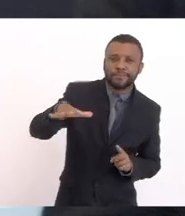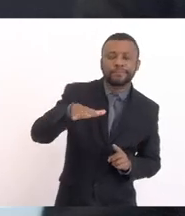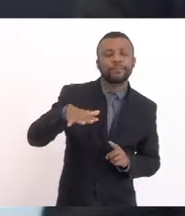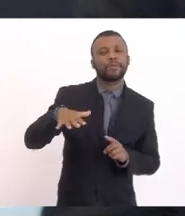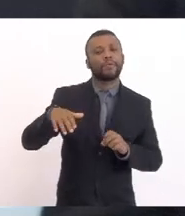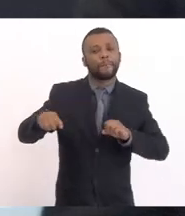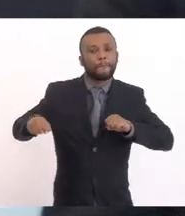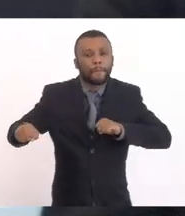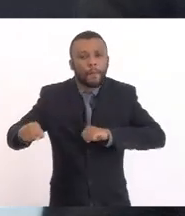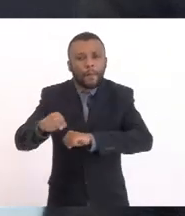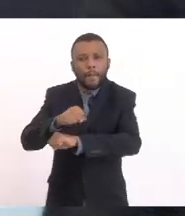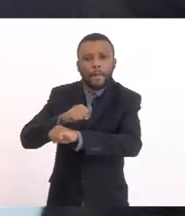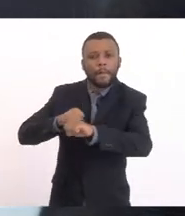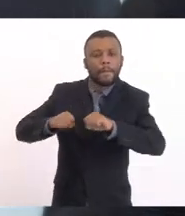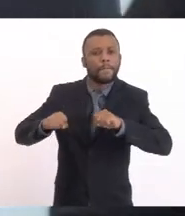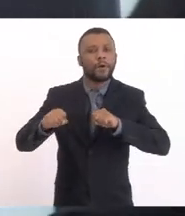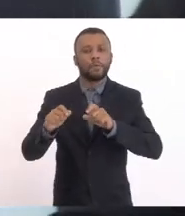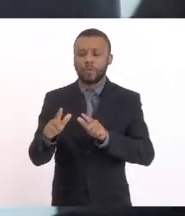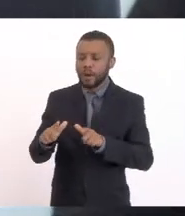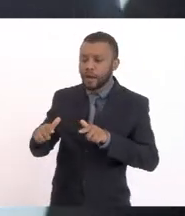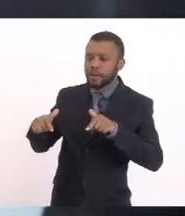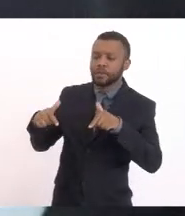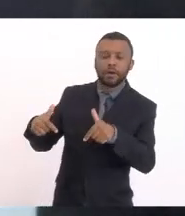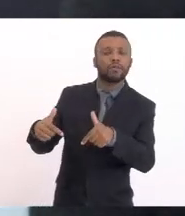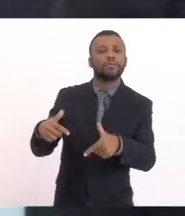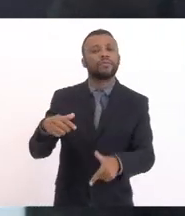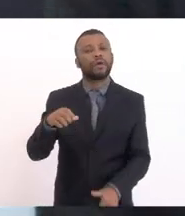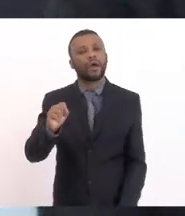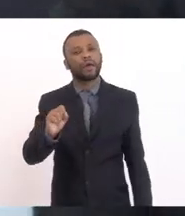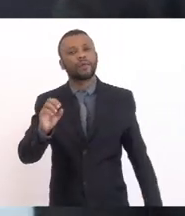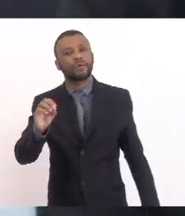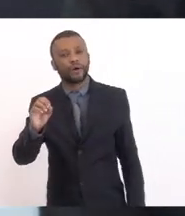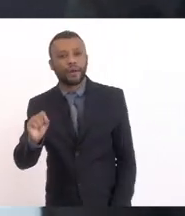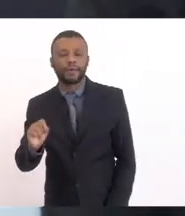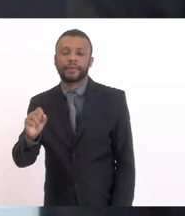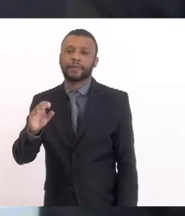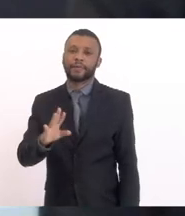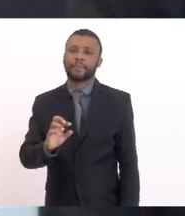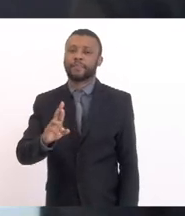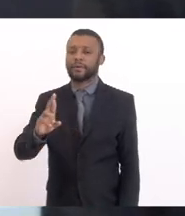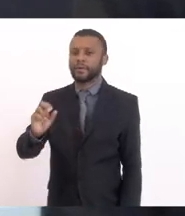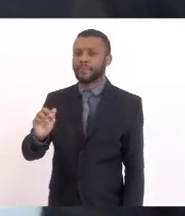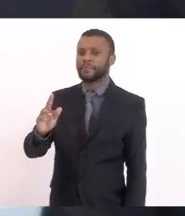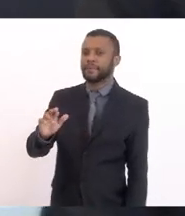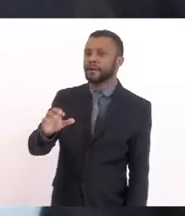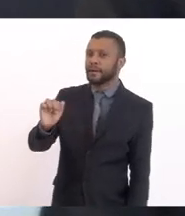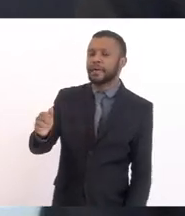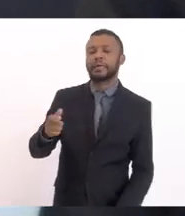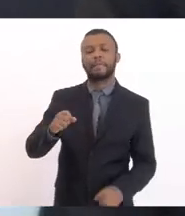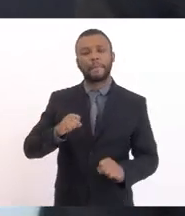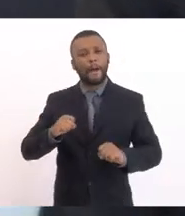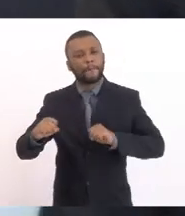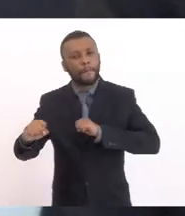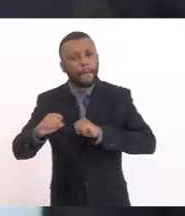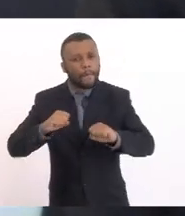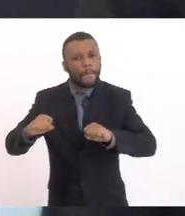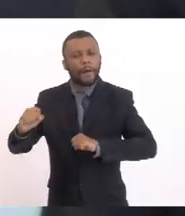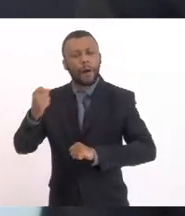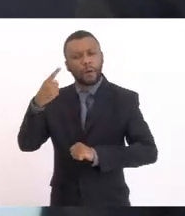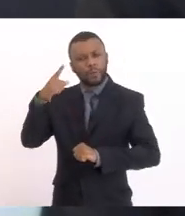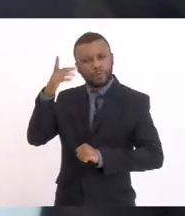Movimento Que é o SOS Barra Franca Obrigado deputado Que luta Sistematicamente Dia após dia Ano após ano